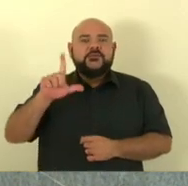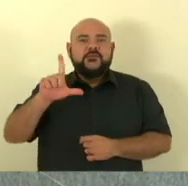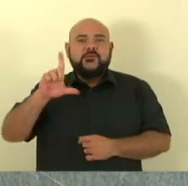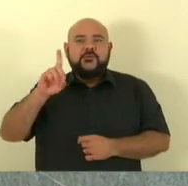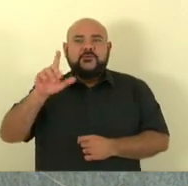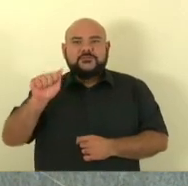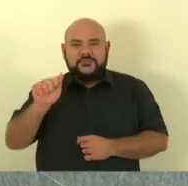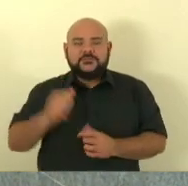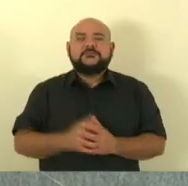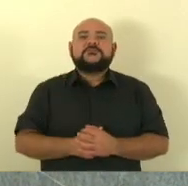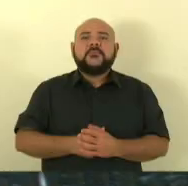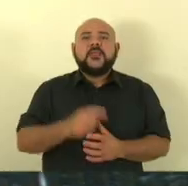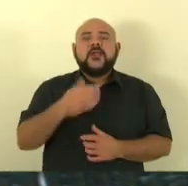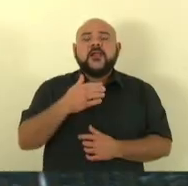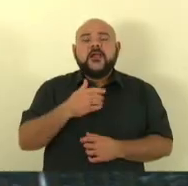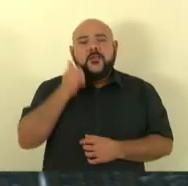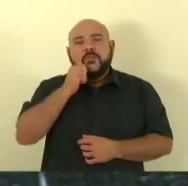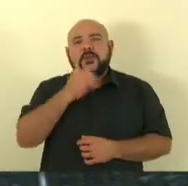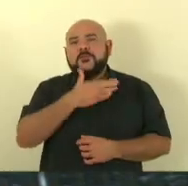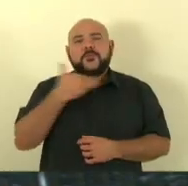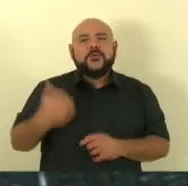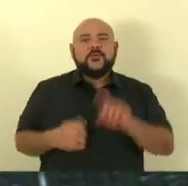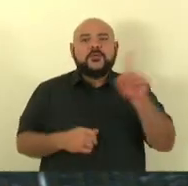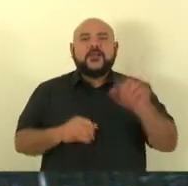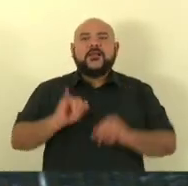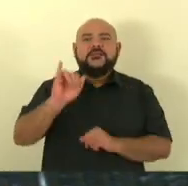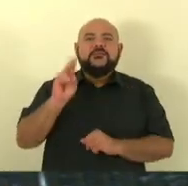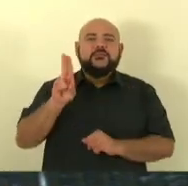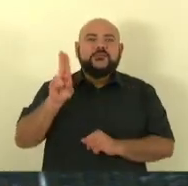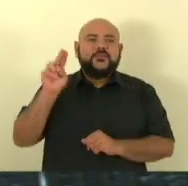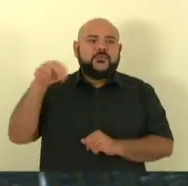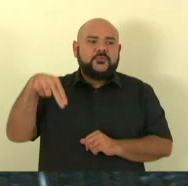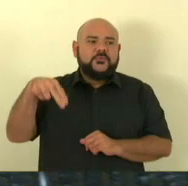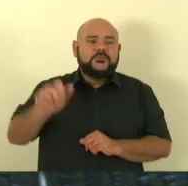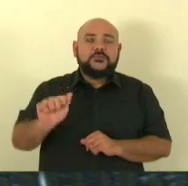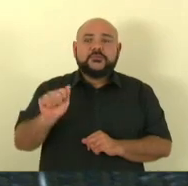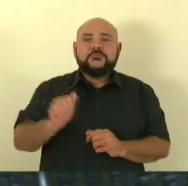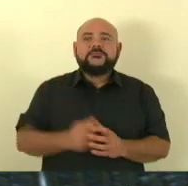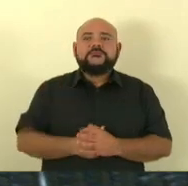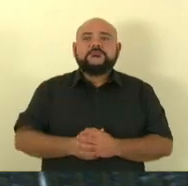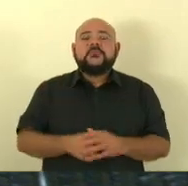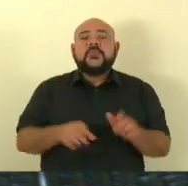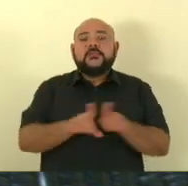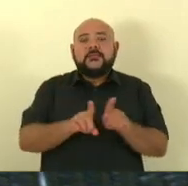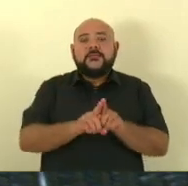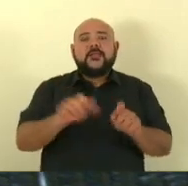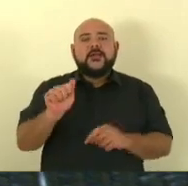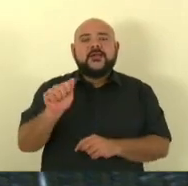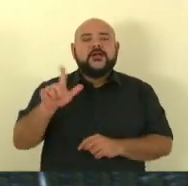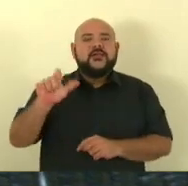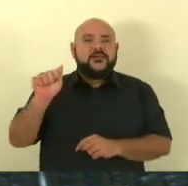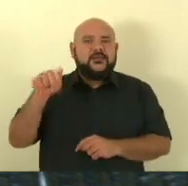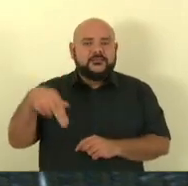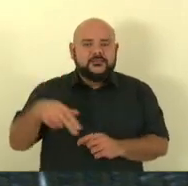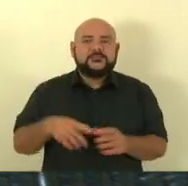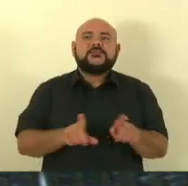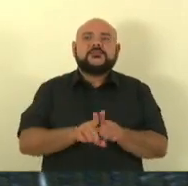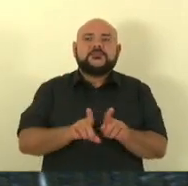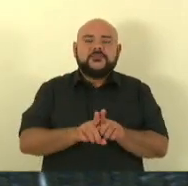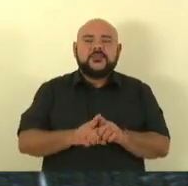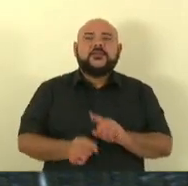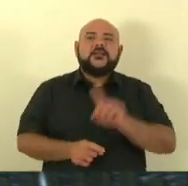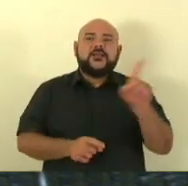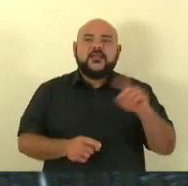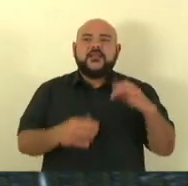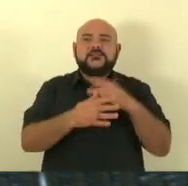residente no município de Iuna, família amiga, e também do senhor Alonso Cassiano Barbosa, também do município de